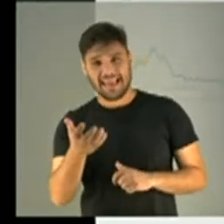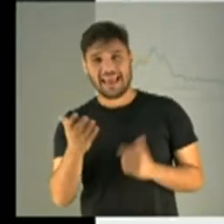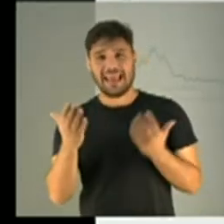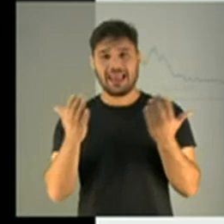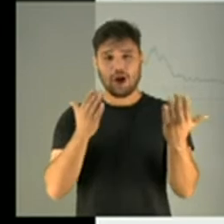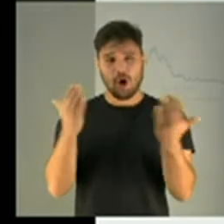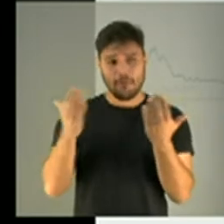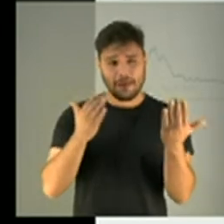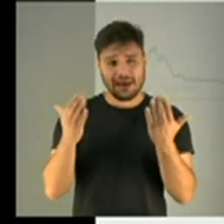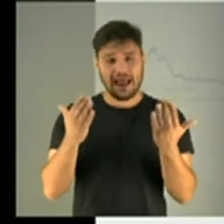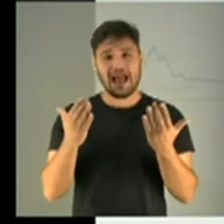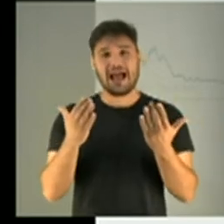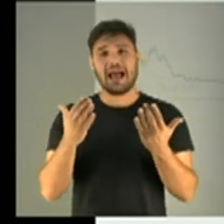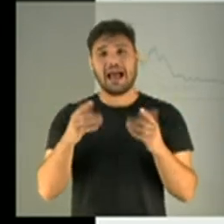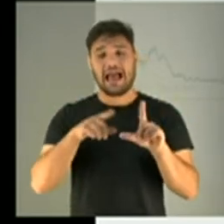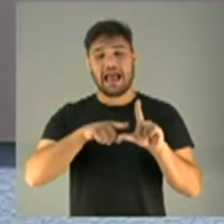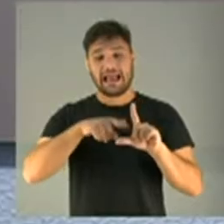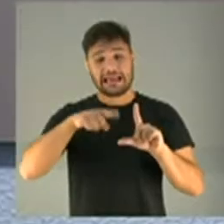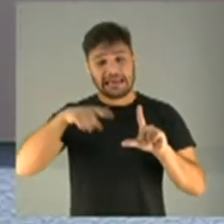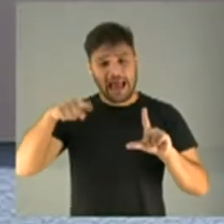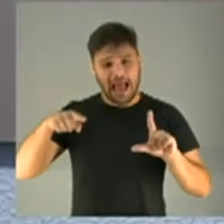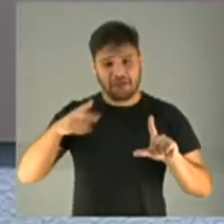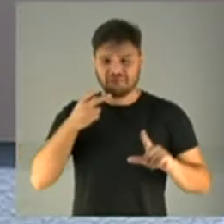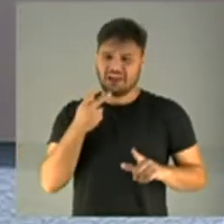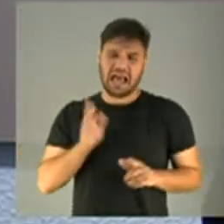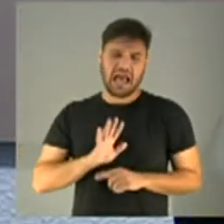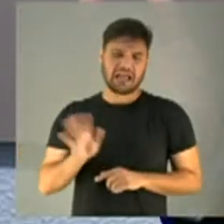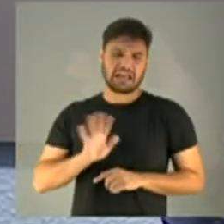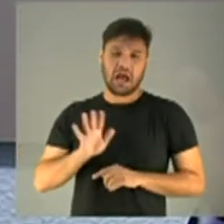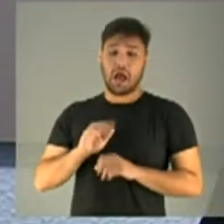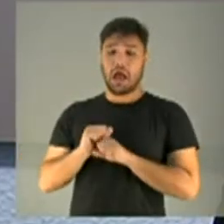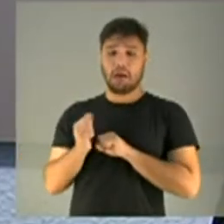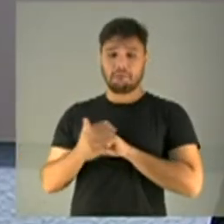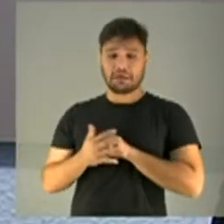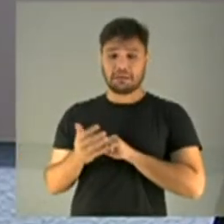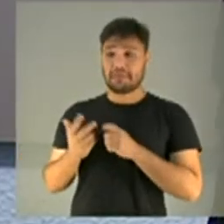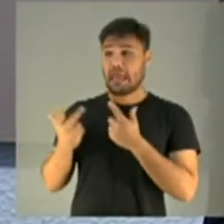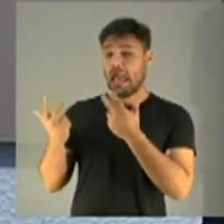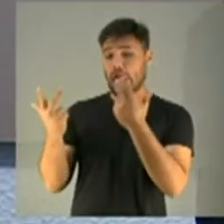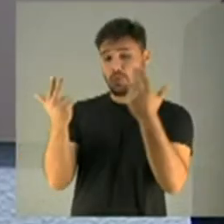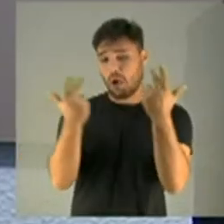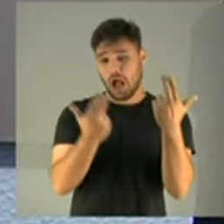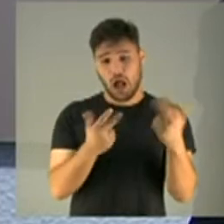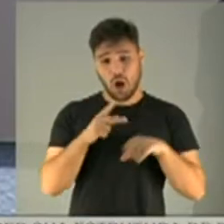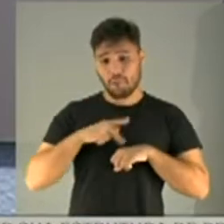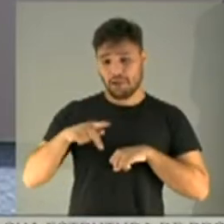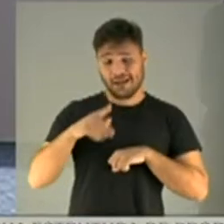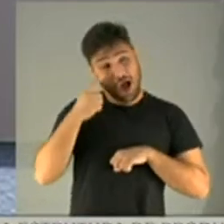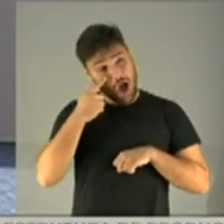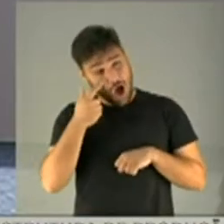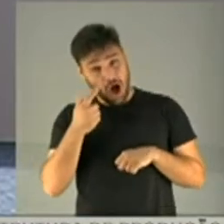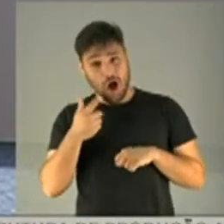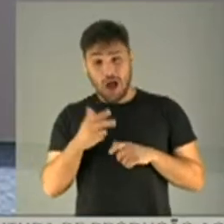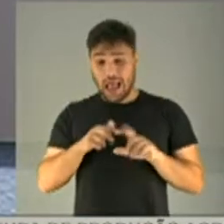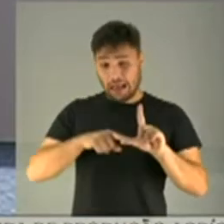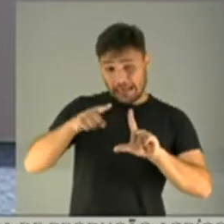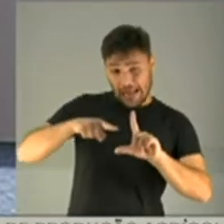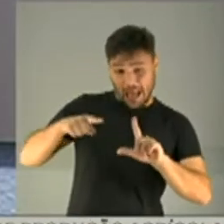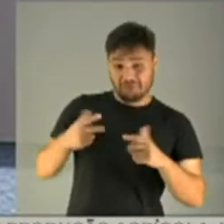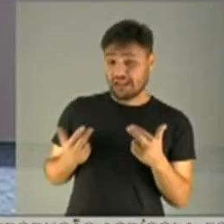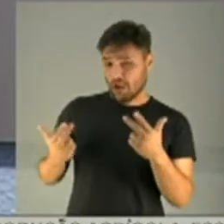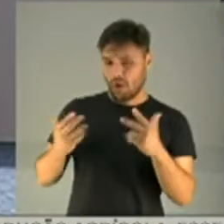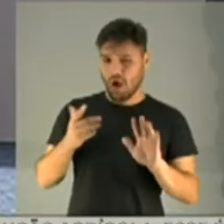o formato dos gráficos, dizendo que a pandemia é igual em todos os lugares do mundo. Pode ver, olha ali, os gráficos são idênticos.